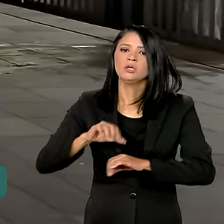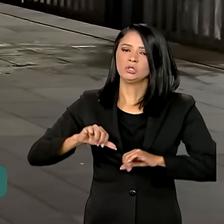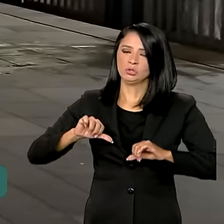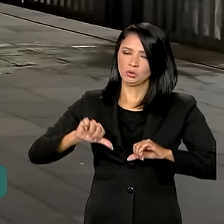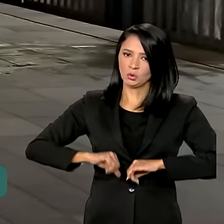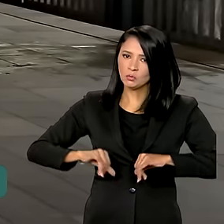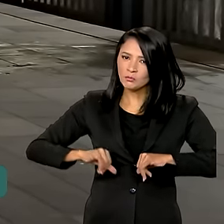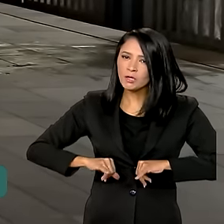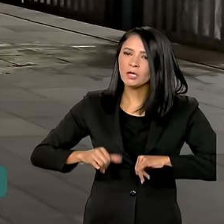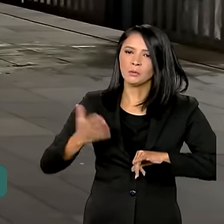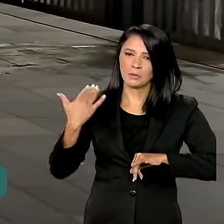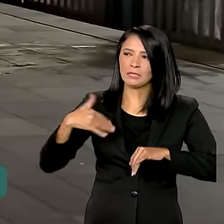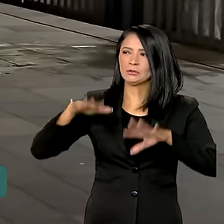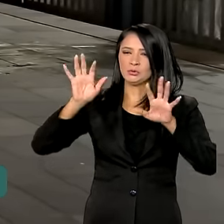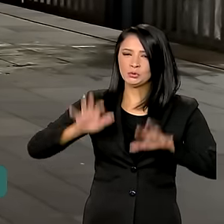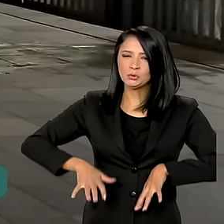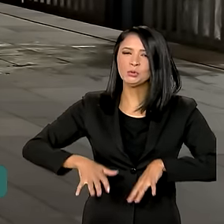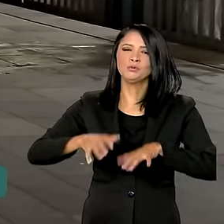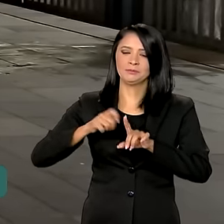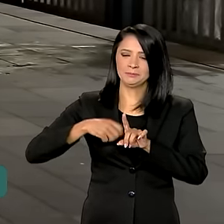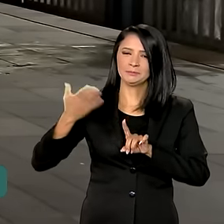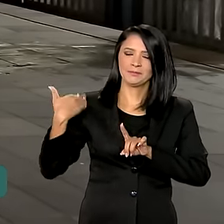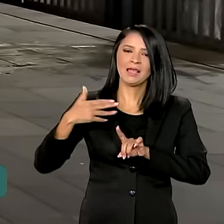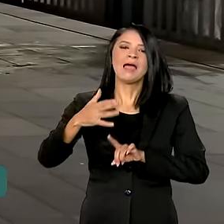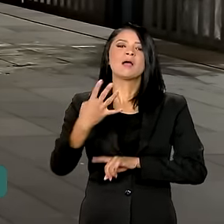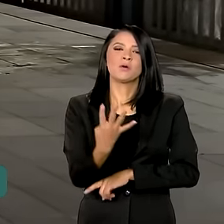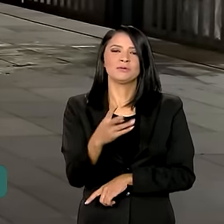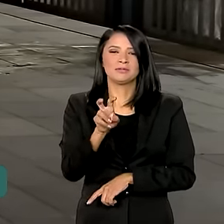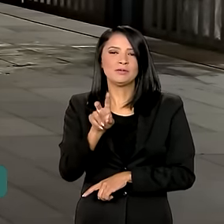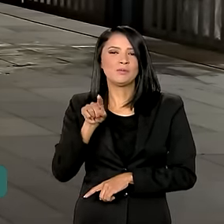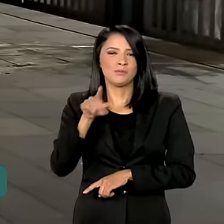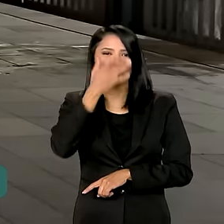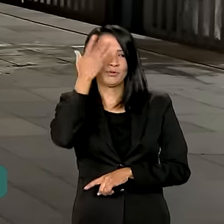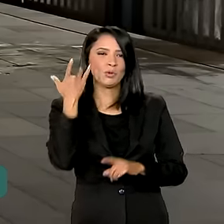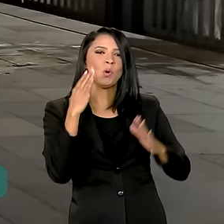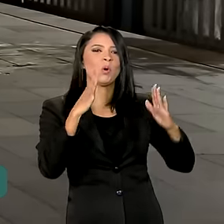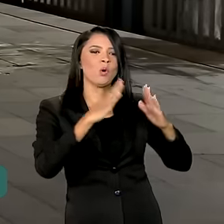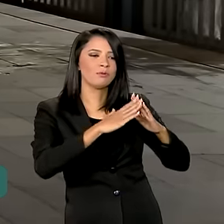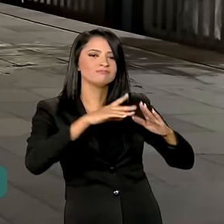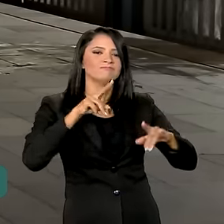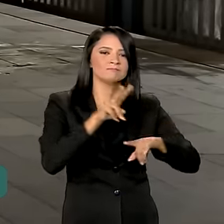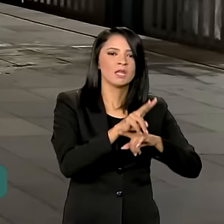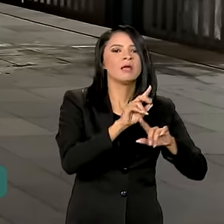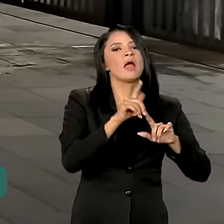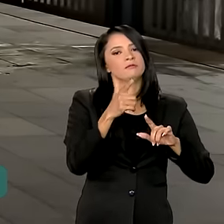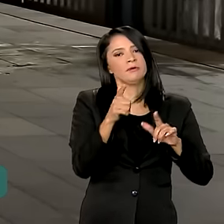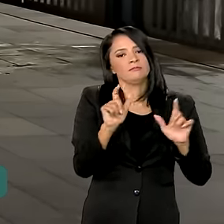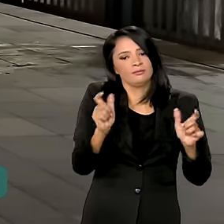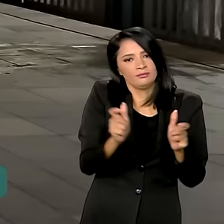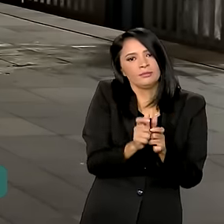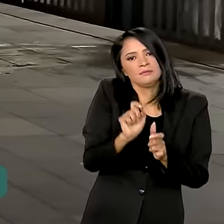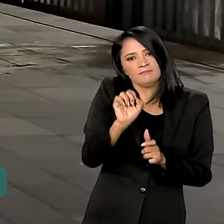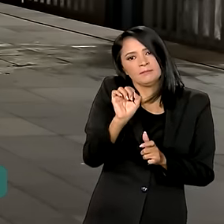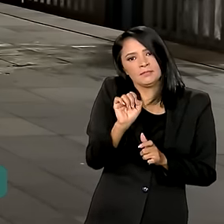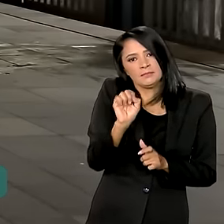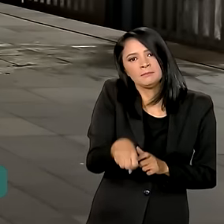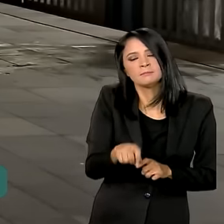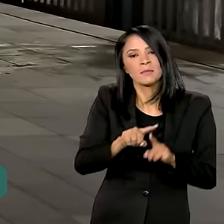pelas chuvas do último mês. Há 45 mil pessoas em abrigos. Esse número vem reduzindo dia a dia. E